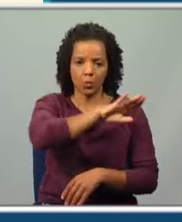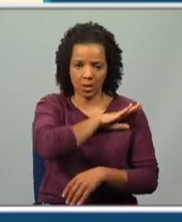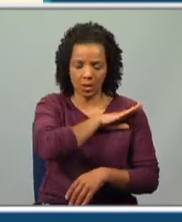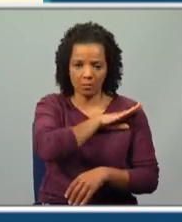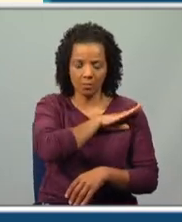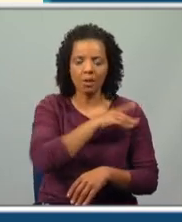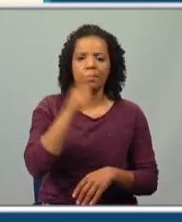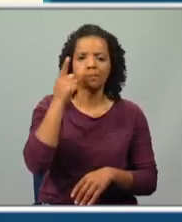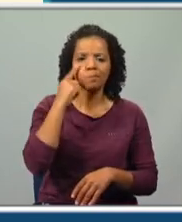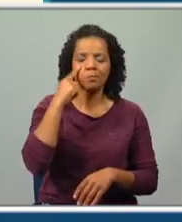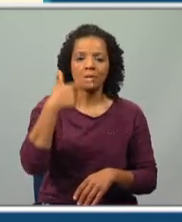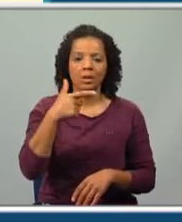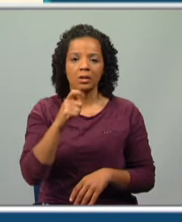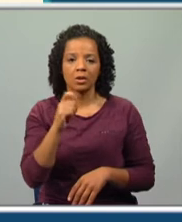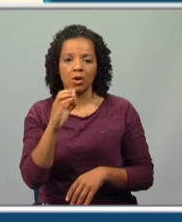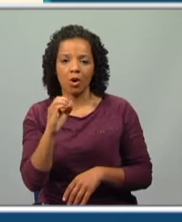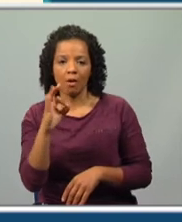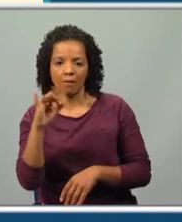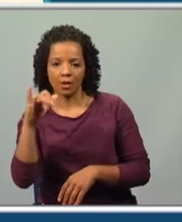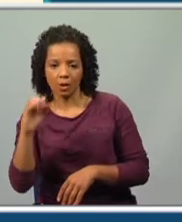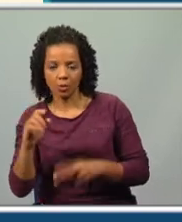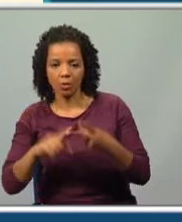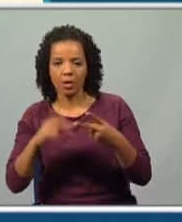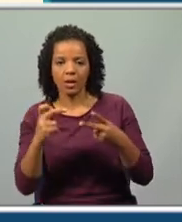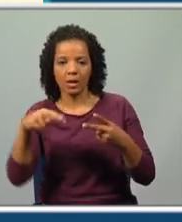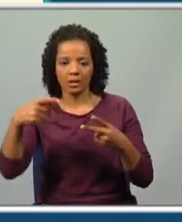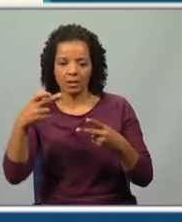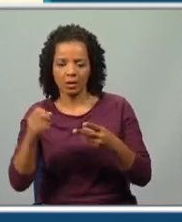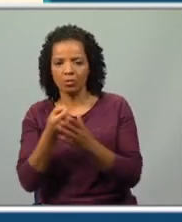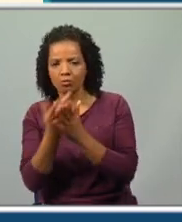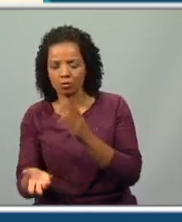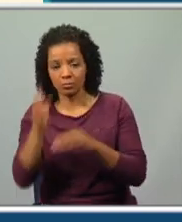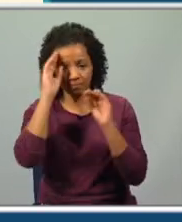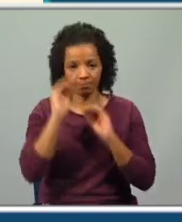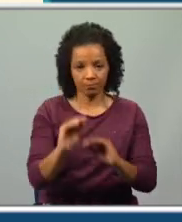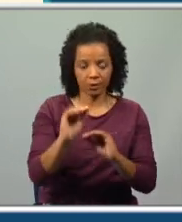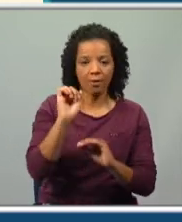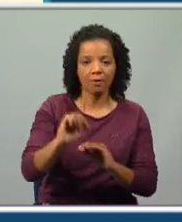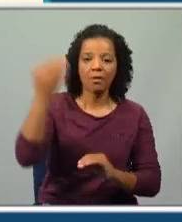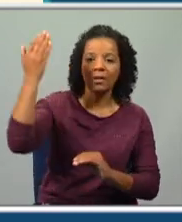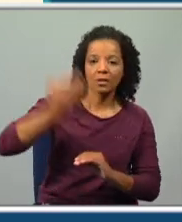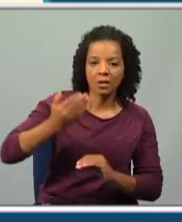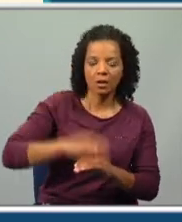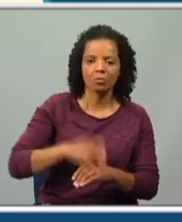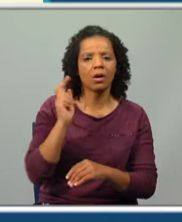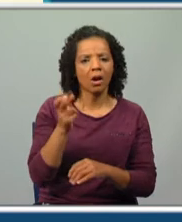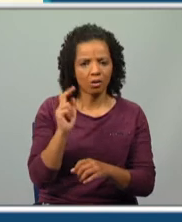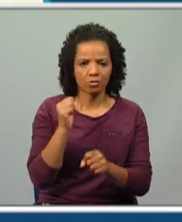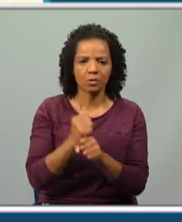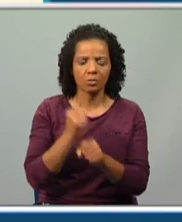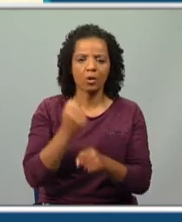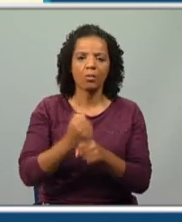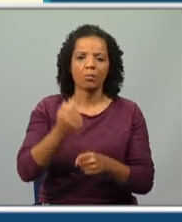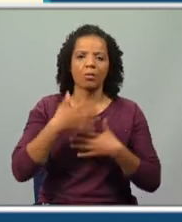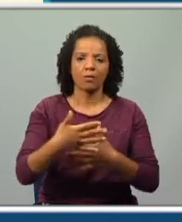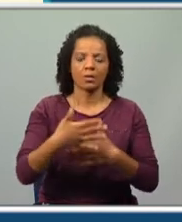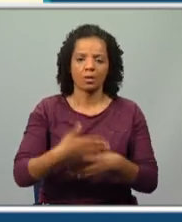onde conheceu Teófilo Braga e Antero de Quental, entre outros. Formado em Direito, exerceu alguns anos a profissão de